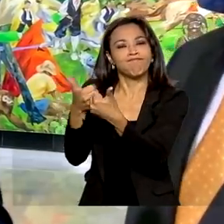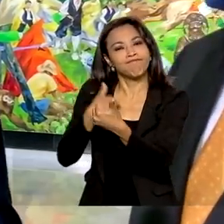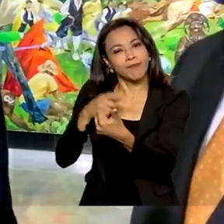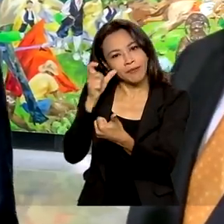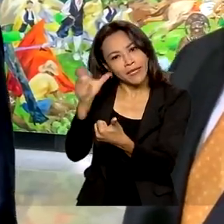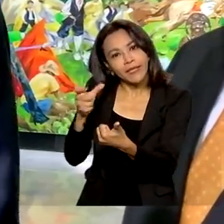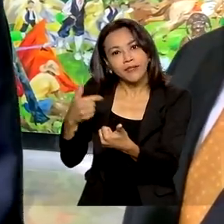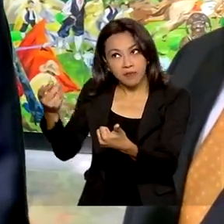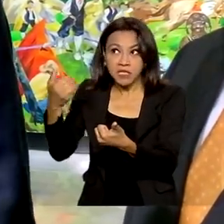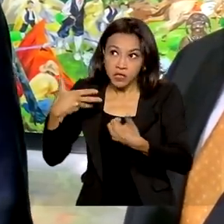convidaram pra quem tem interesse também.